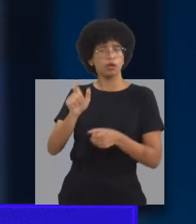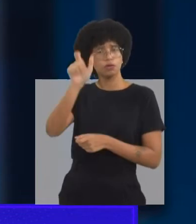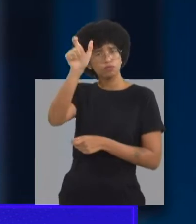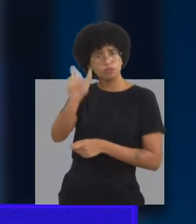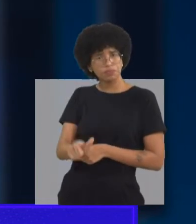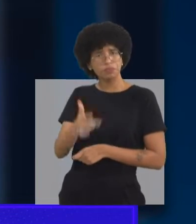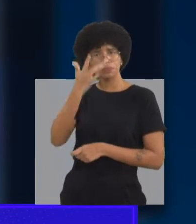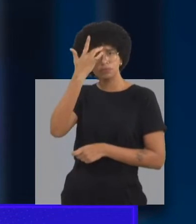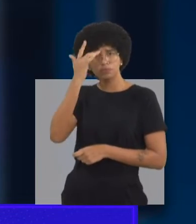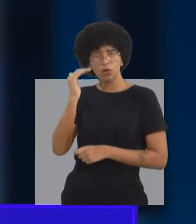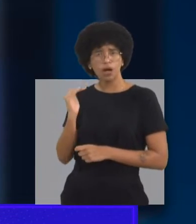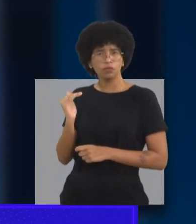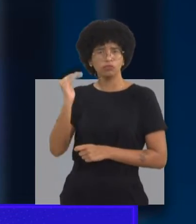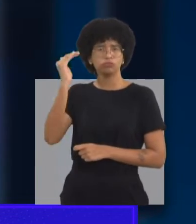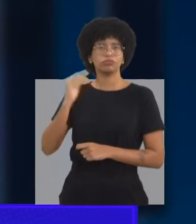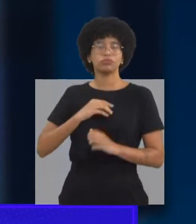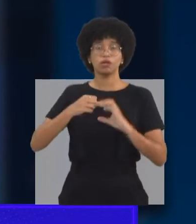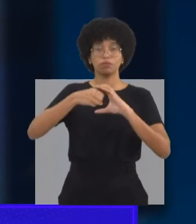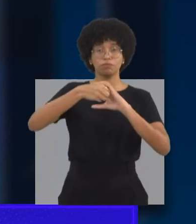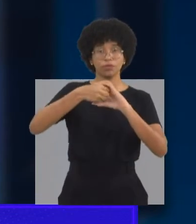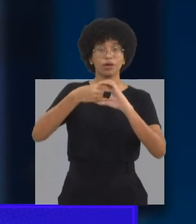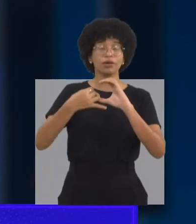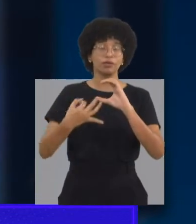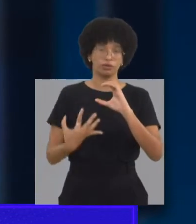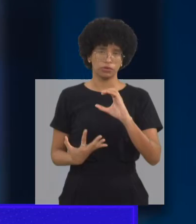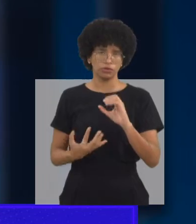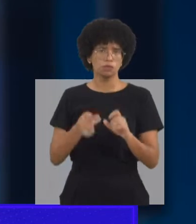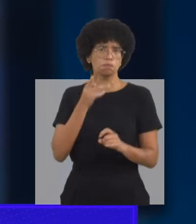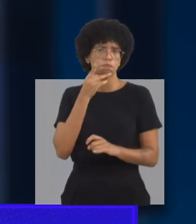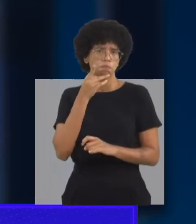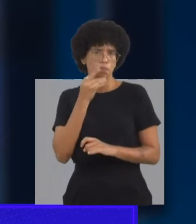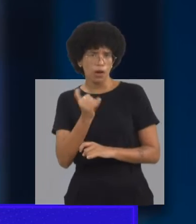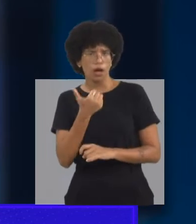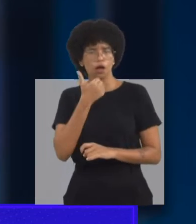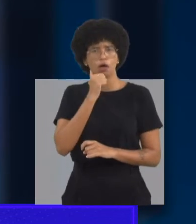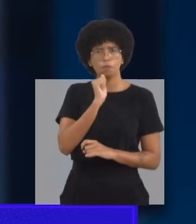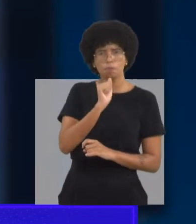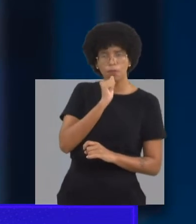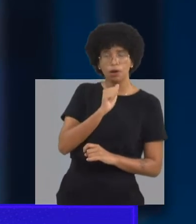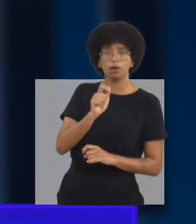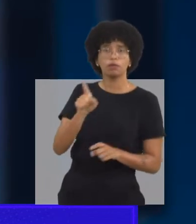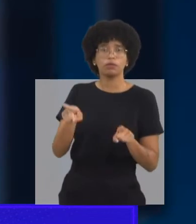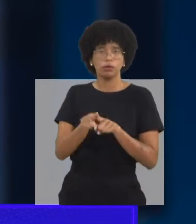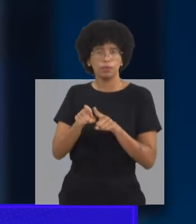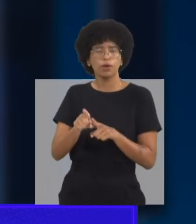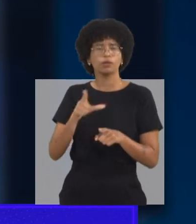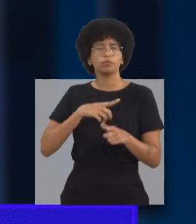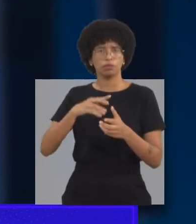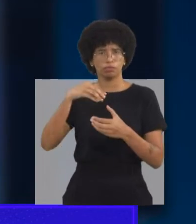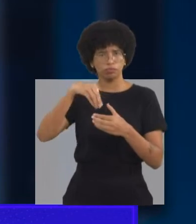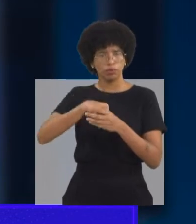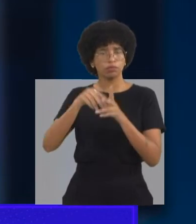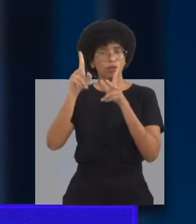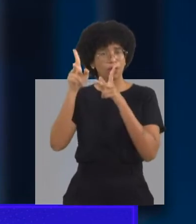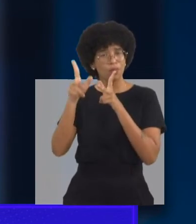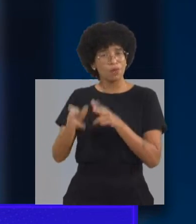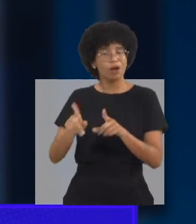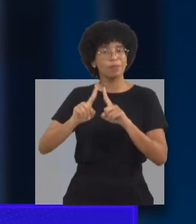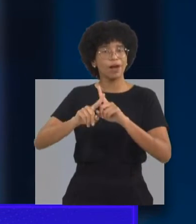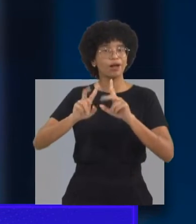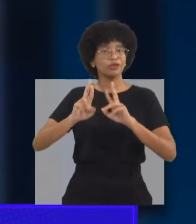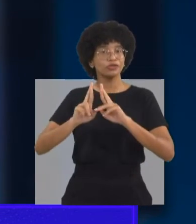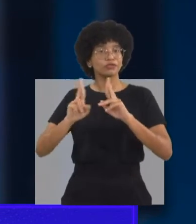diagnóstico quando vão buscar o tratamento, o acompanhamento para os filhos. E é muito comum que o